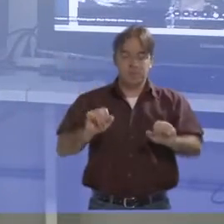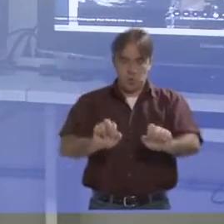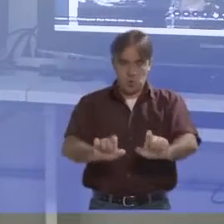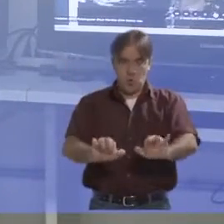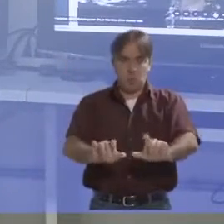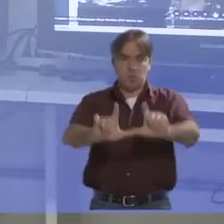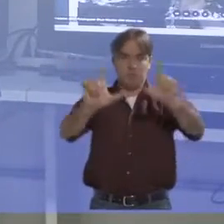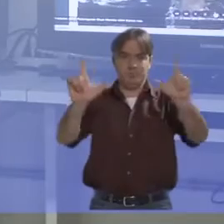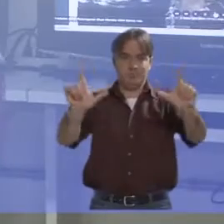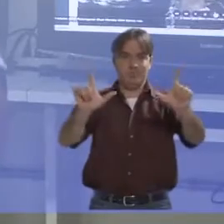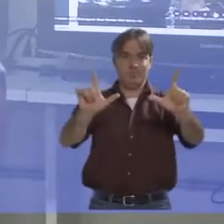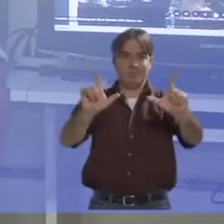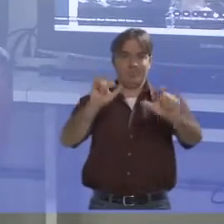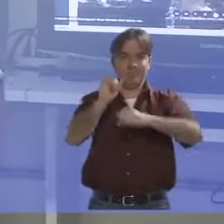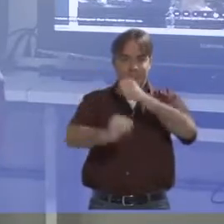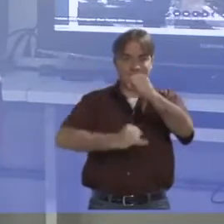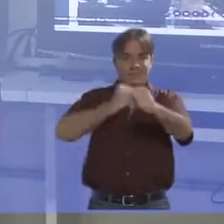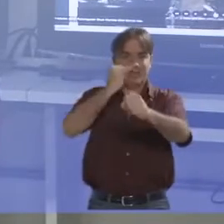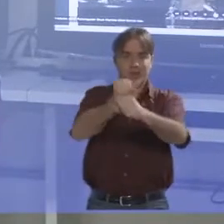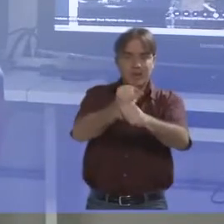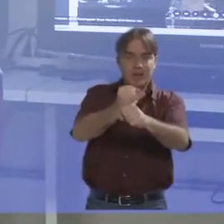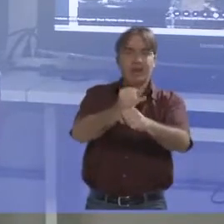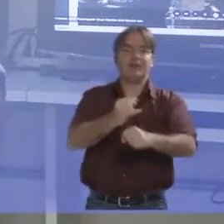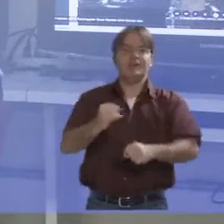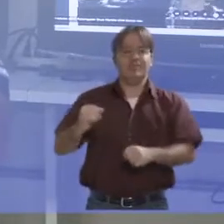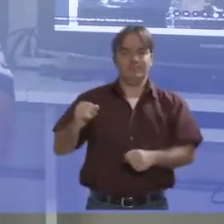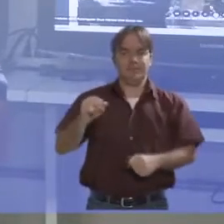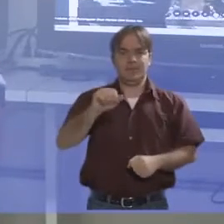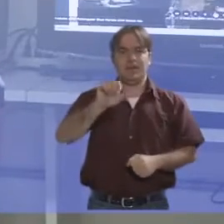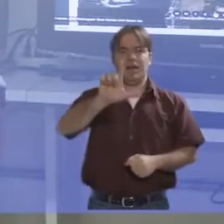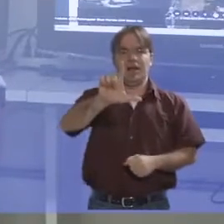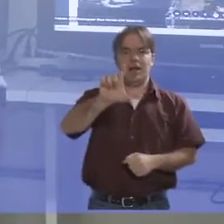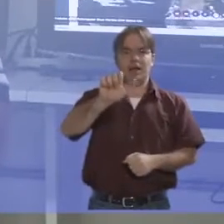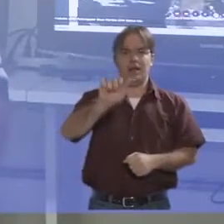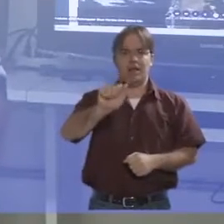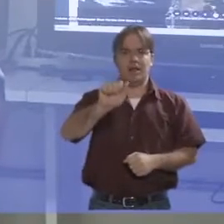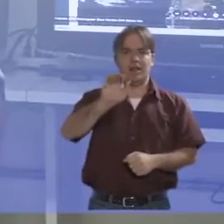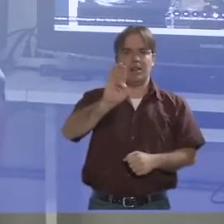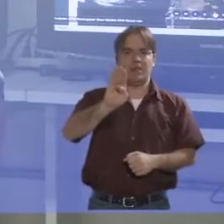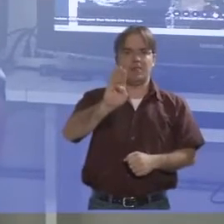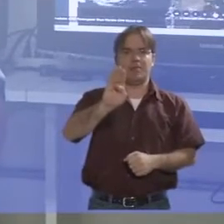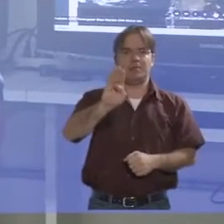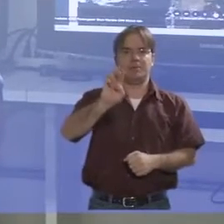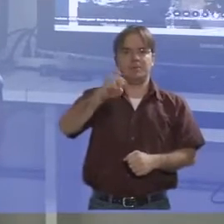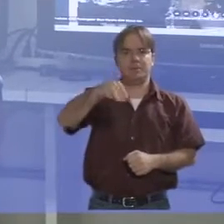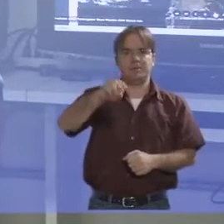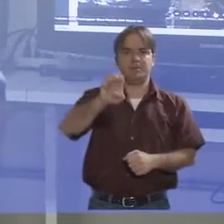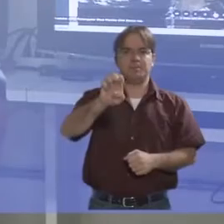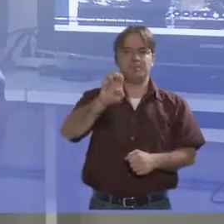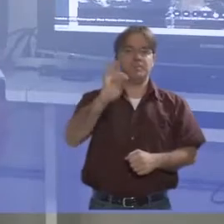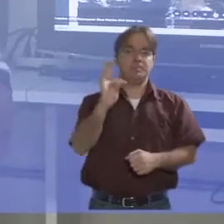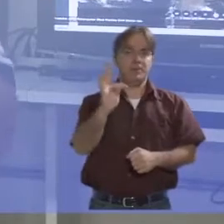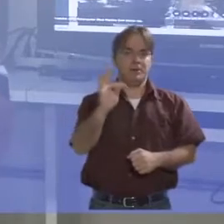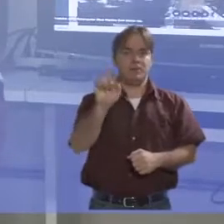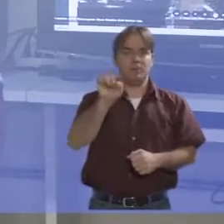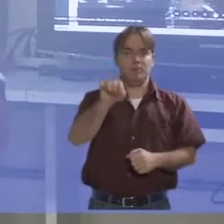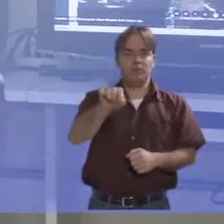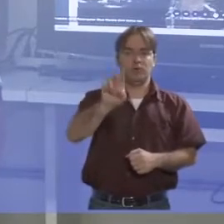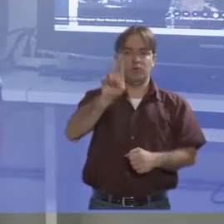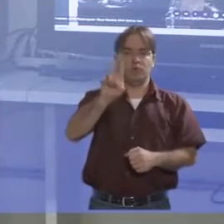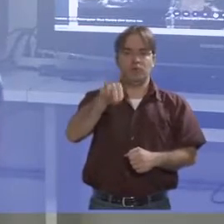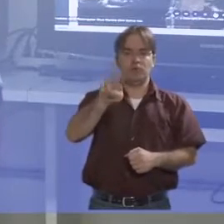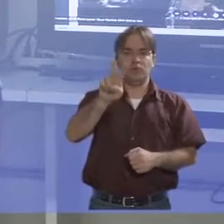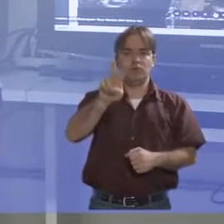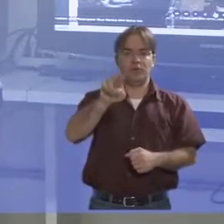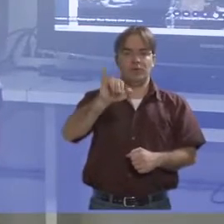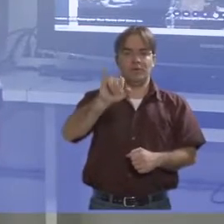site, que não tem o www, é labmet.univasf